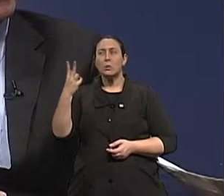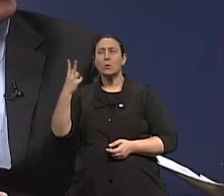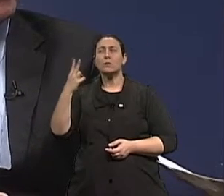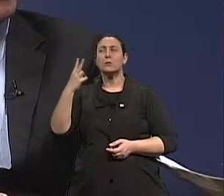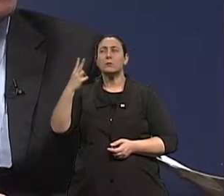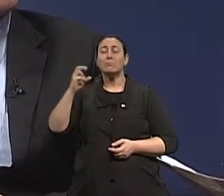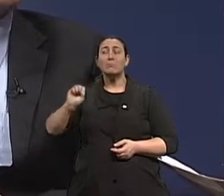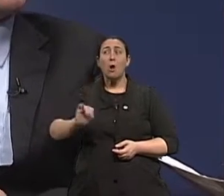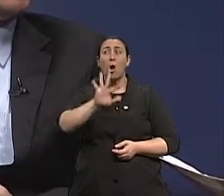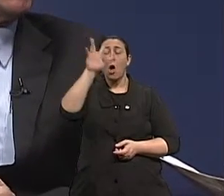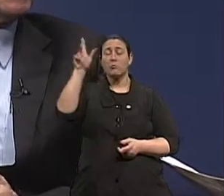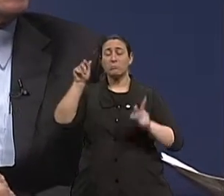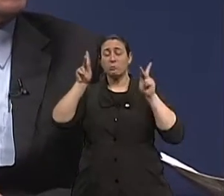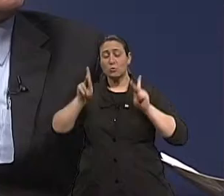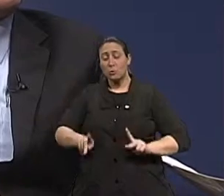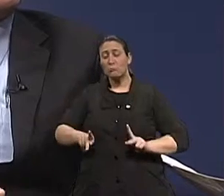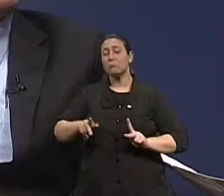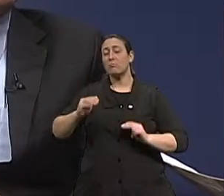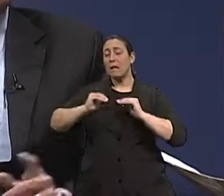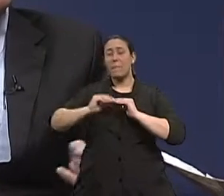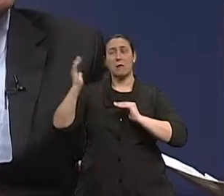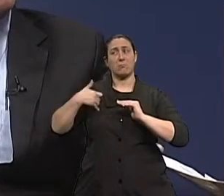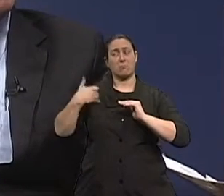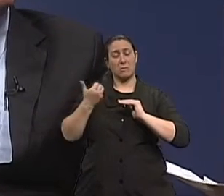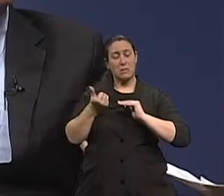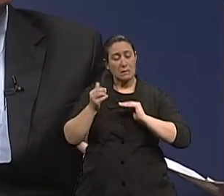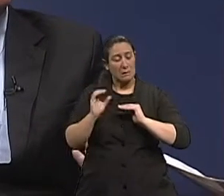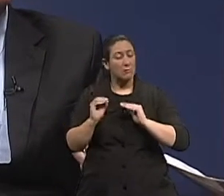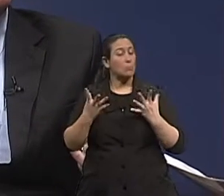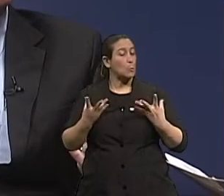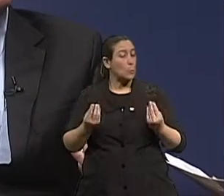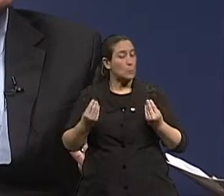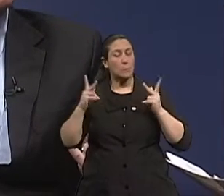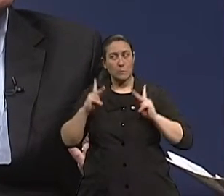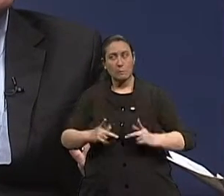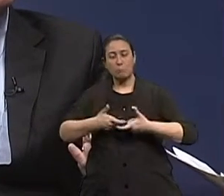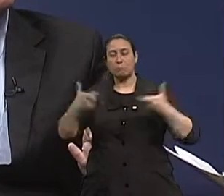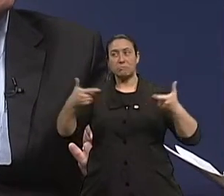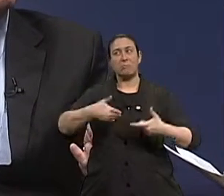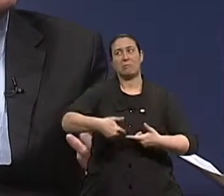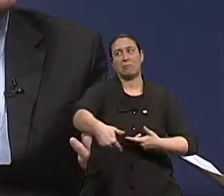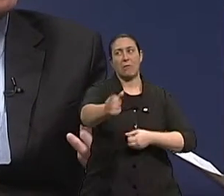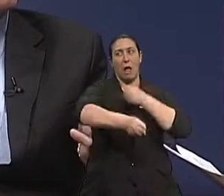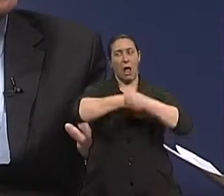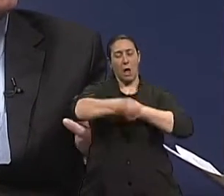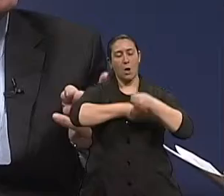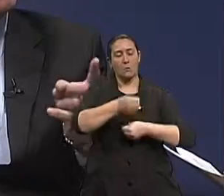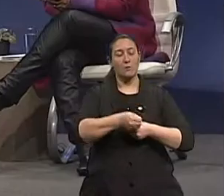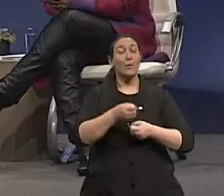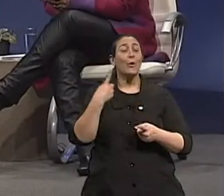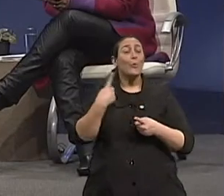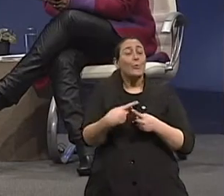60 anos no Brasil, né? E, conforme a tua chamada, eu gostei do termo de moderna idade, porque realmente nós estamos